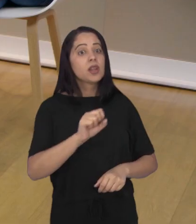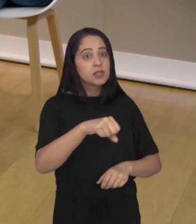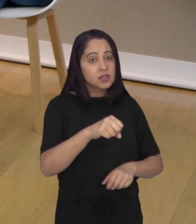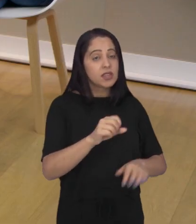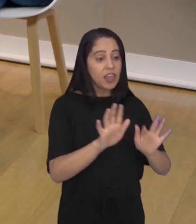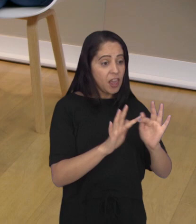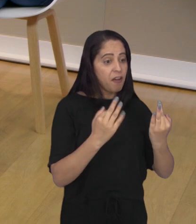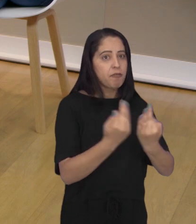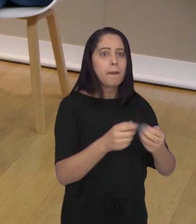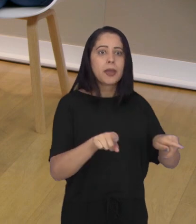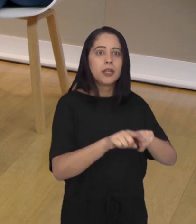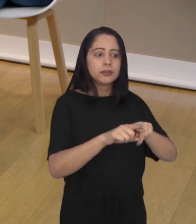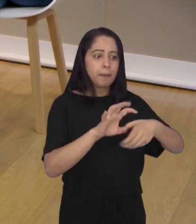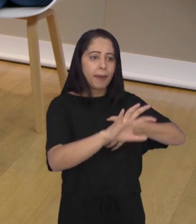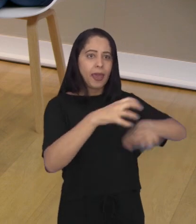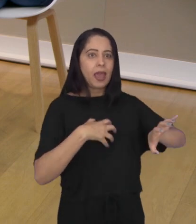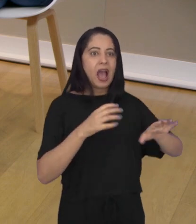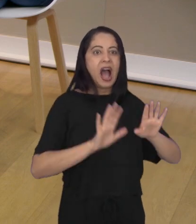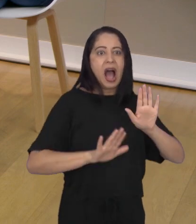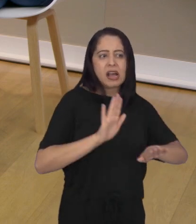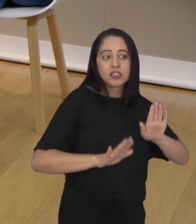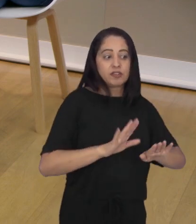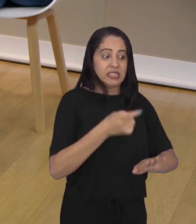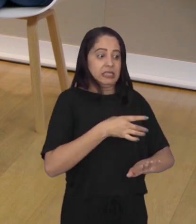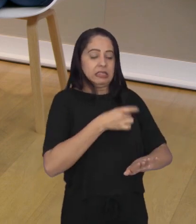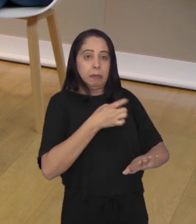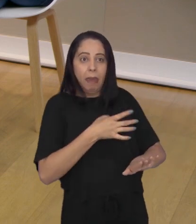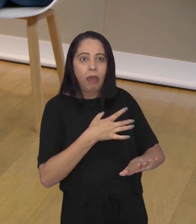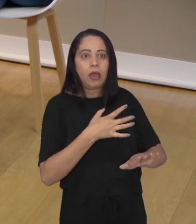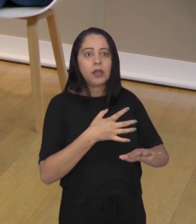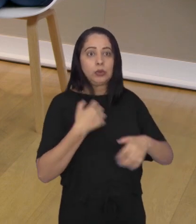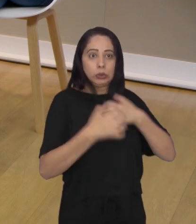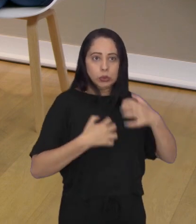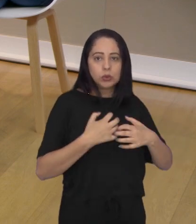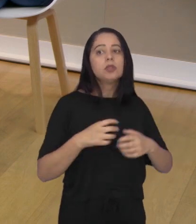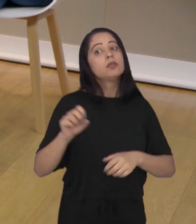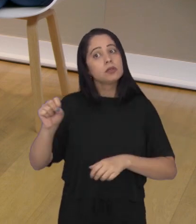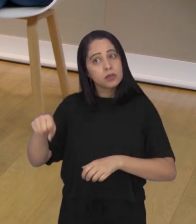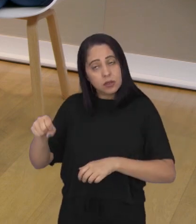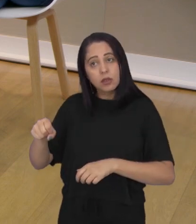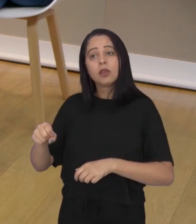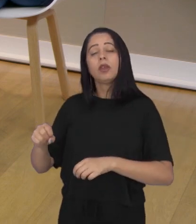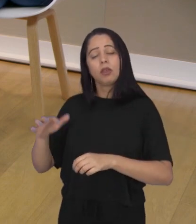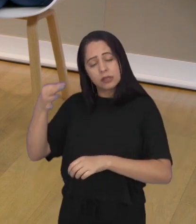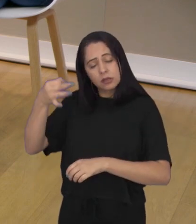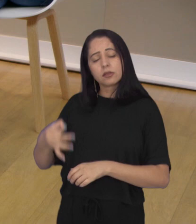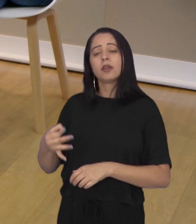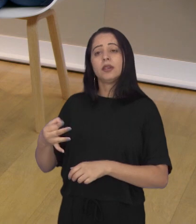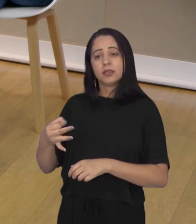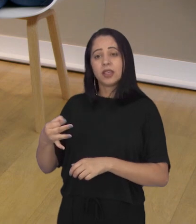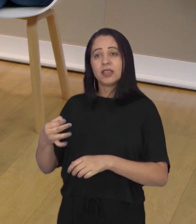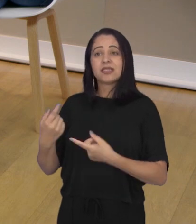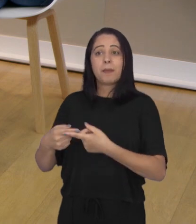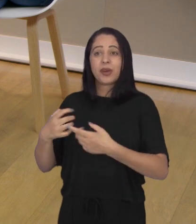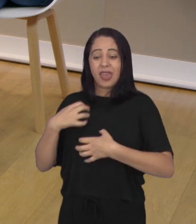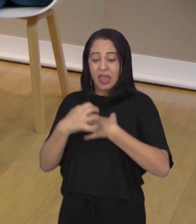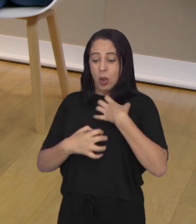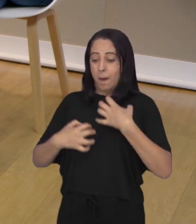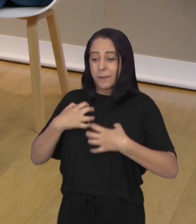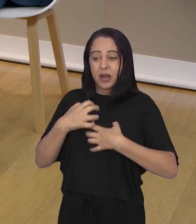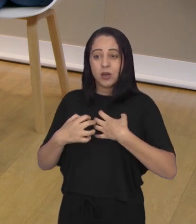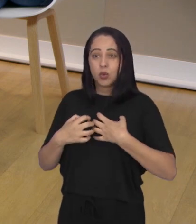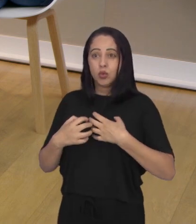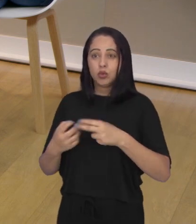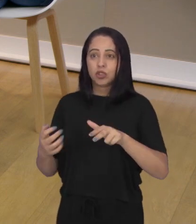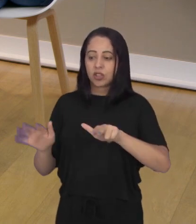E pode acontecer até o contrário, né? A família ficar mais apavorada do o próprio paciente e isso acaba atrapalhando o tratamento? Sim, sim, com certeza,